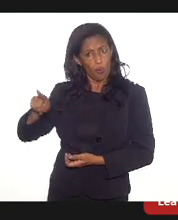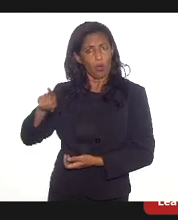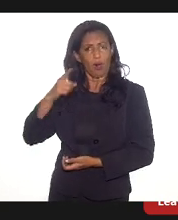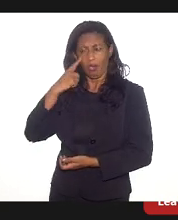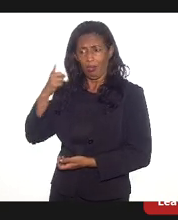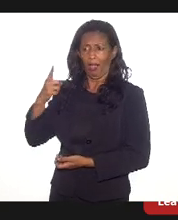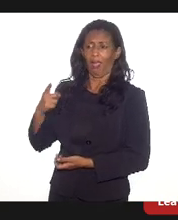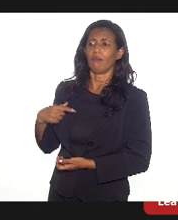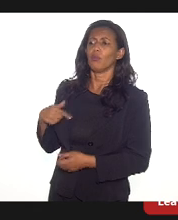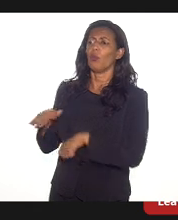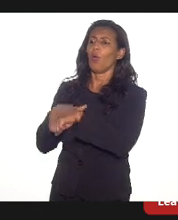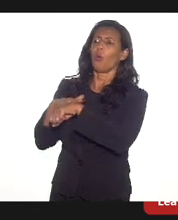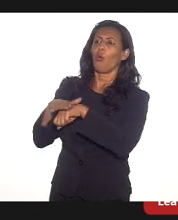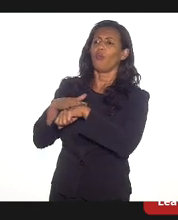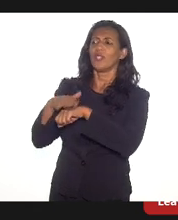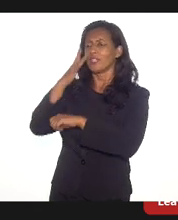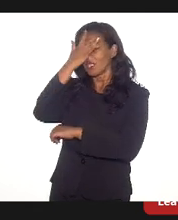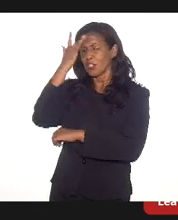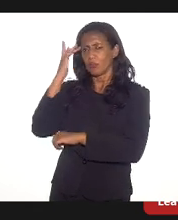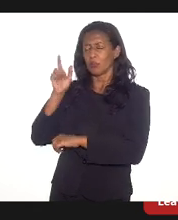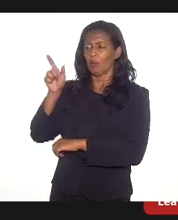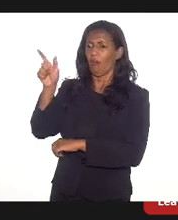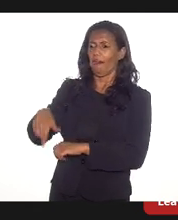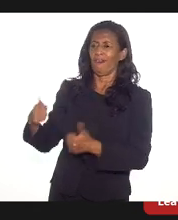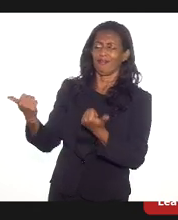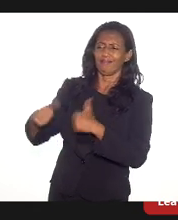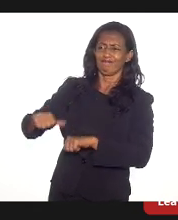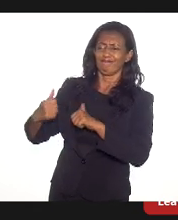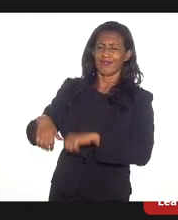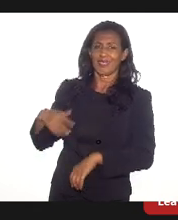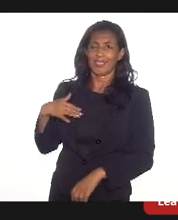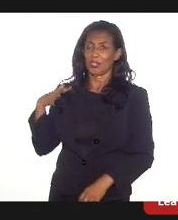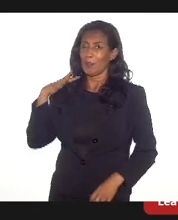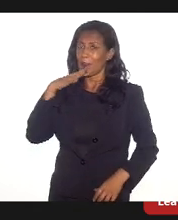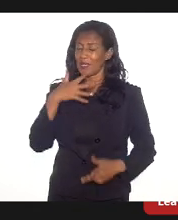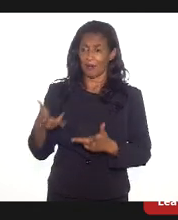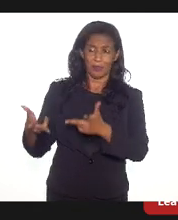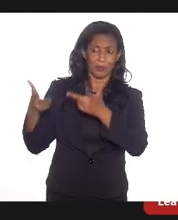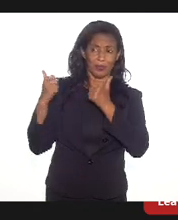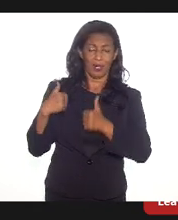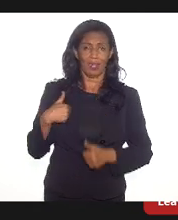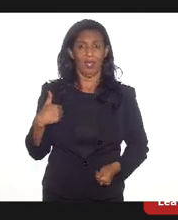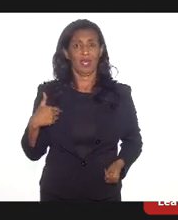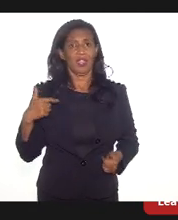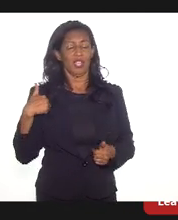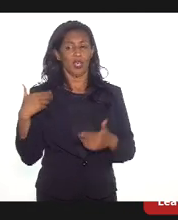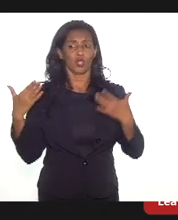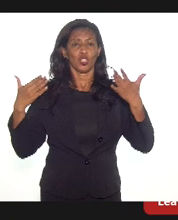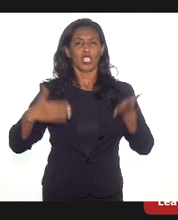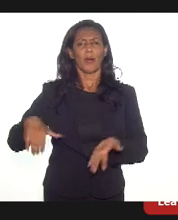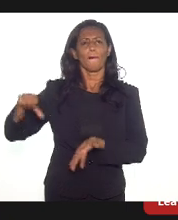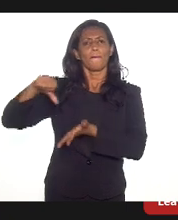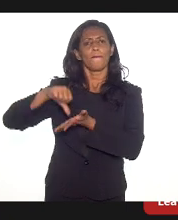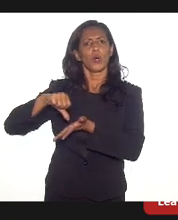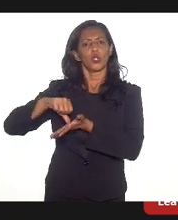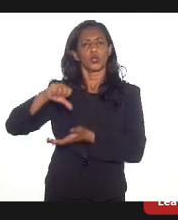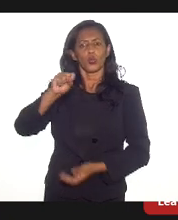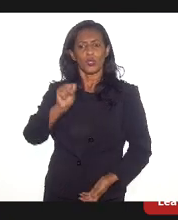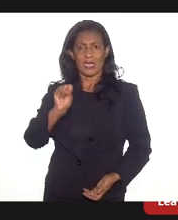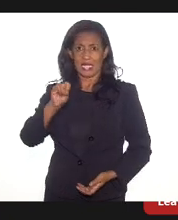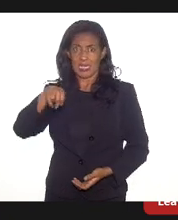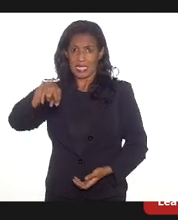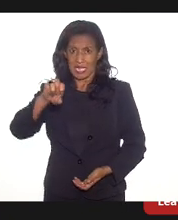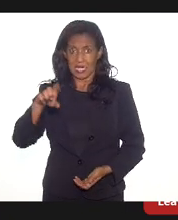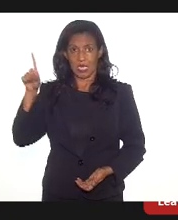verificar, conversar com as pessoas e a gente percebe, esses dias, eu cheguei aqui no posto do Cine, aqui no centro, na